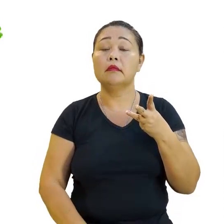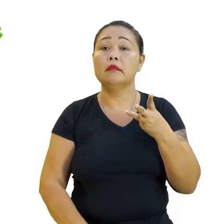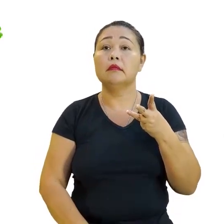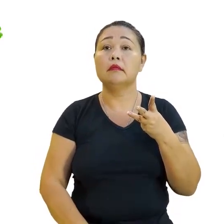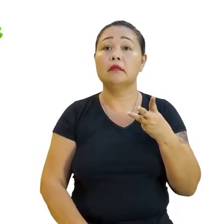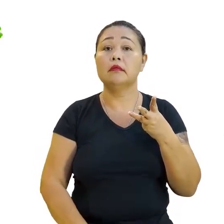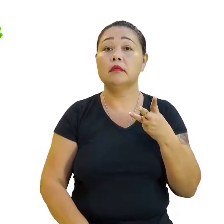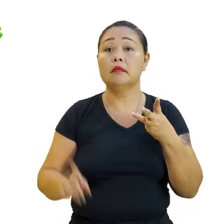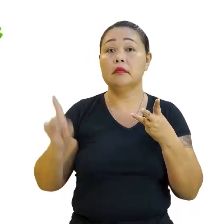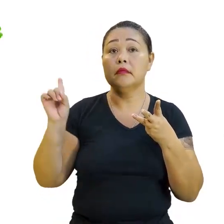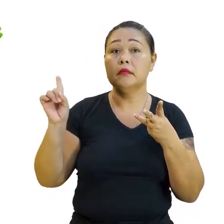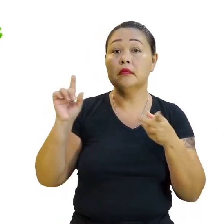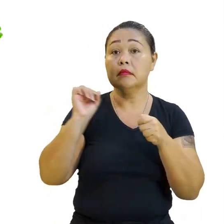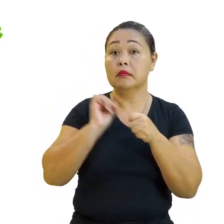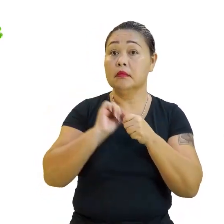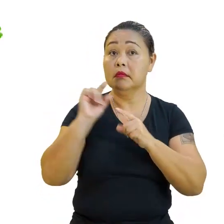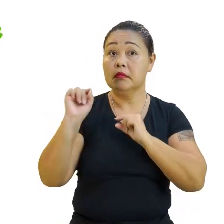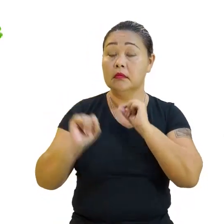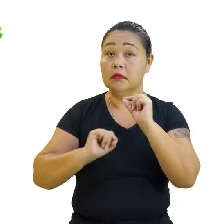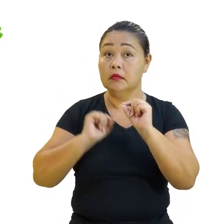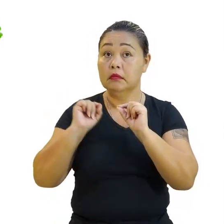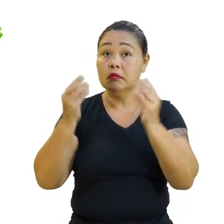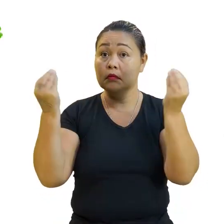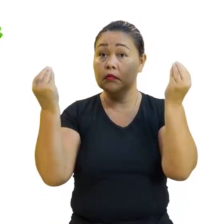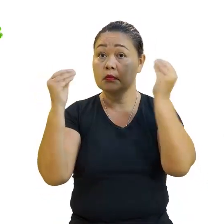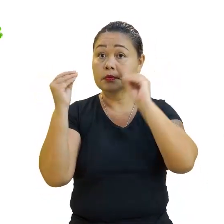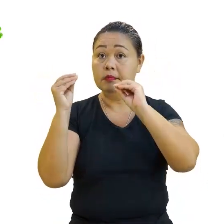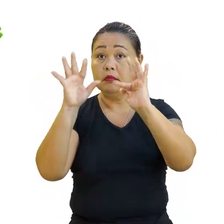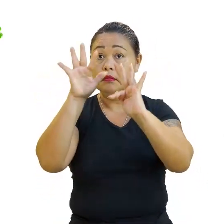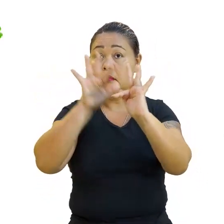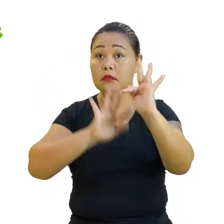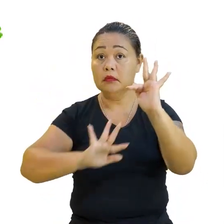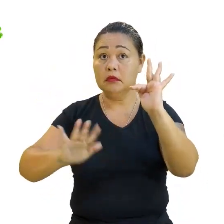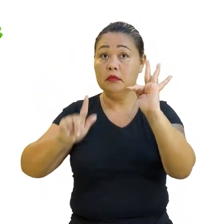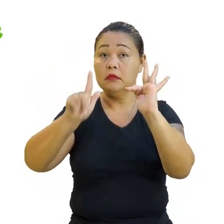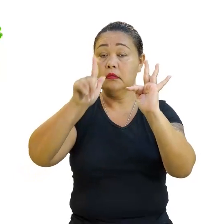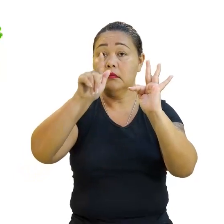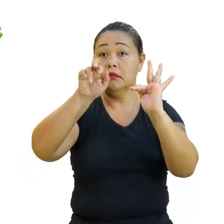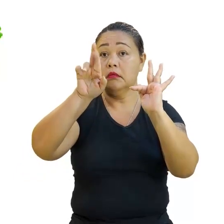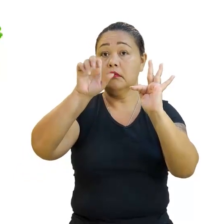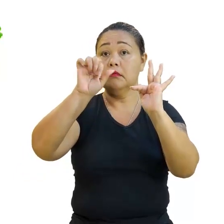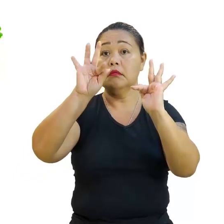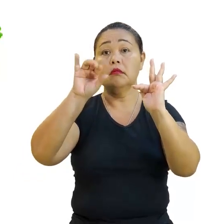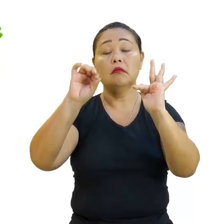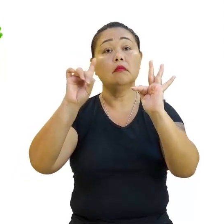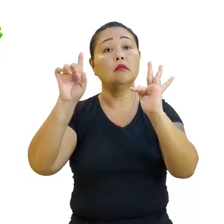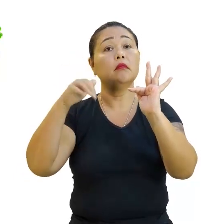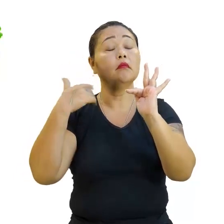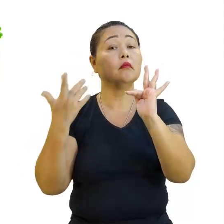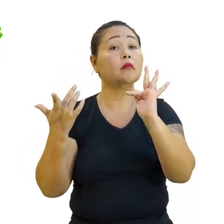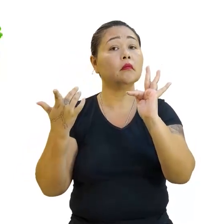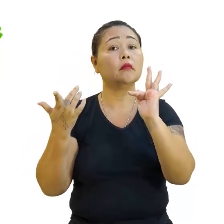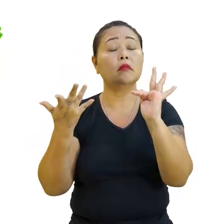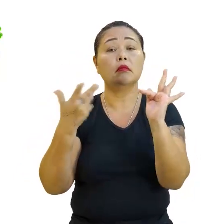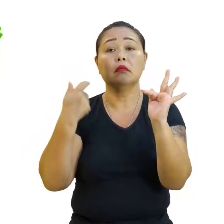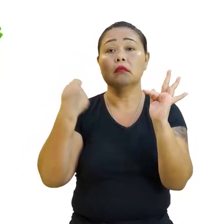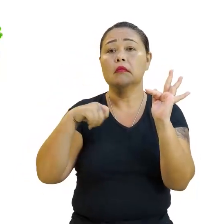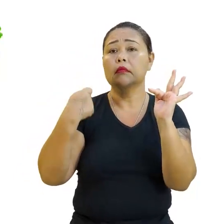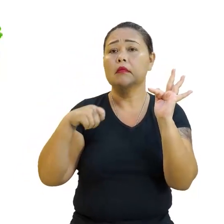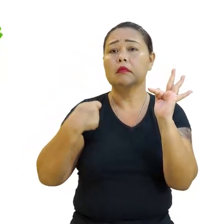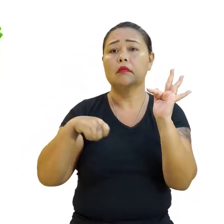passo, a gente vai fazer o quê? Montar o esboço do gráfico. Ah, esboço. Gente, não precisa ser algo, assim, muito